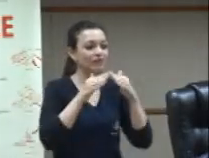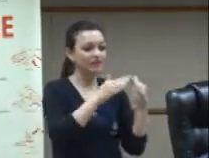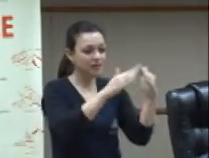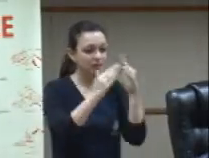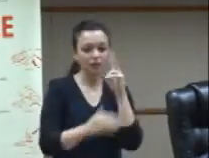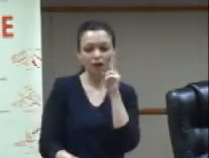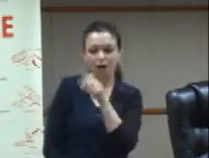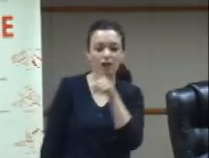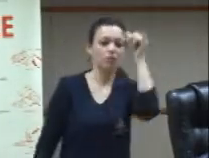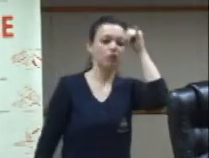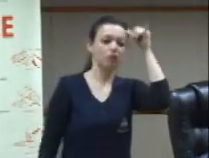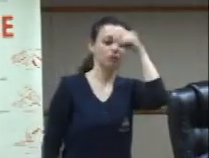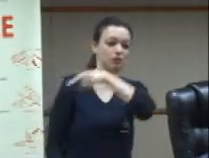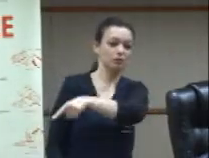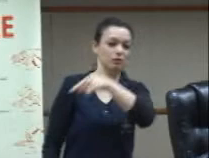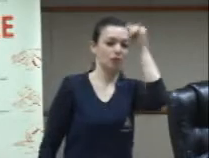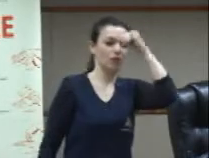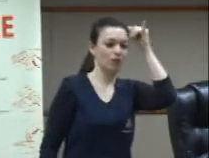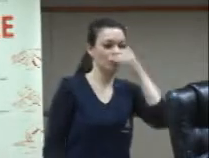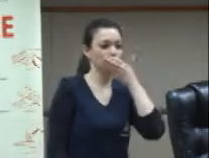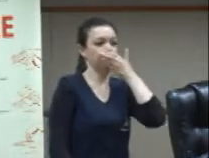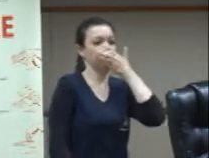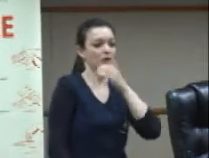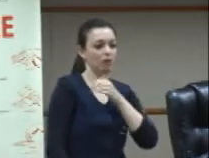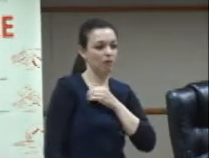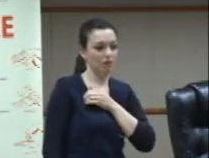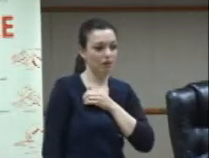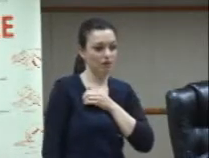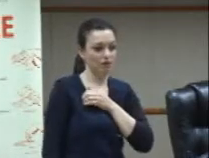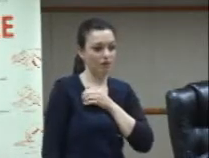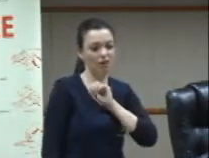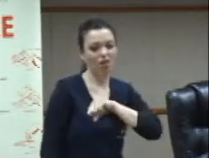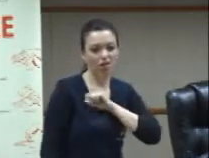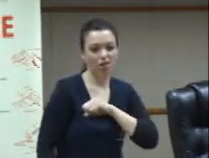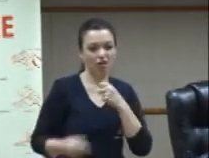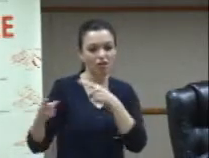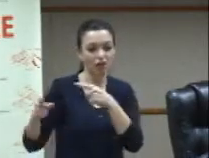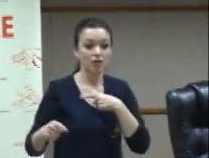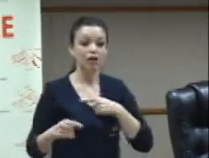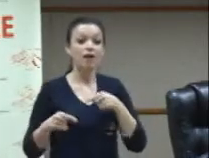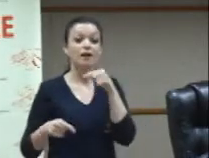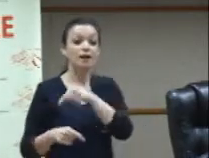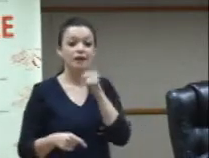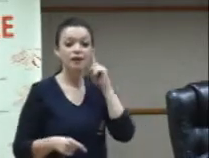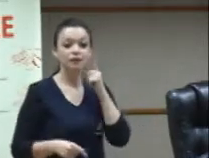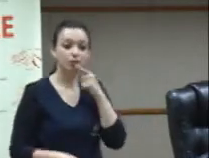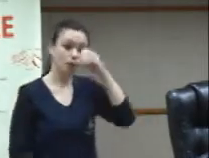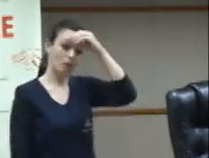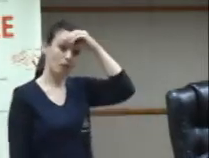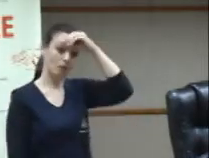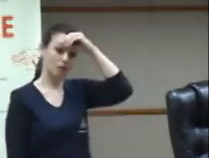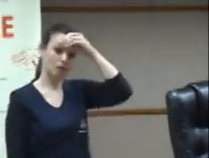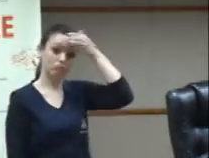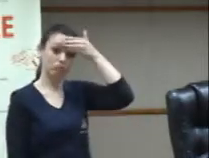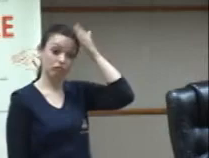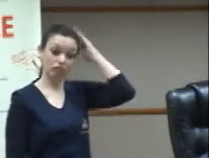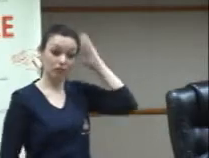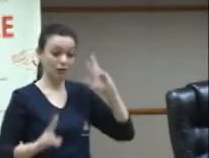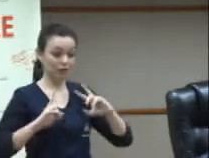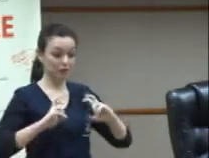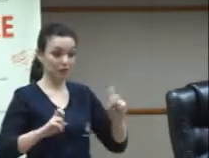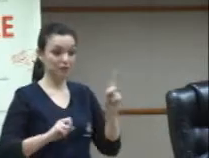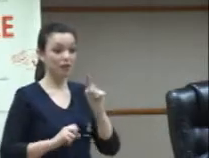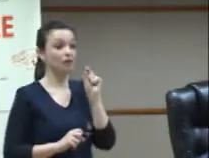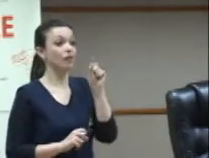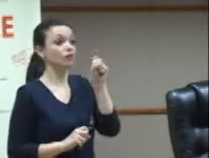bobo da vila que as pessoas debocham caçam dele e ele nem sabe quem ele é enquanto sujeito enquanto pessoa